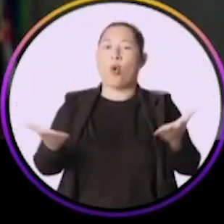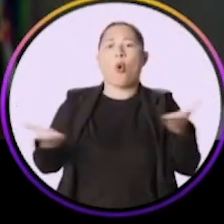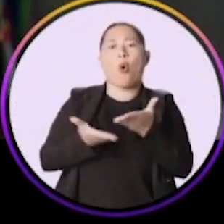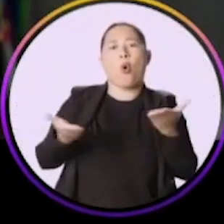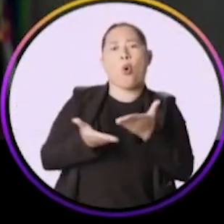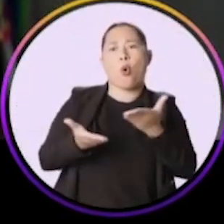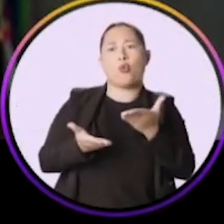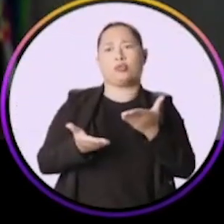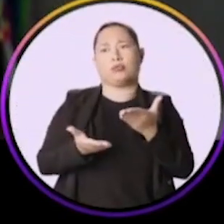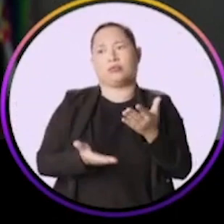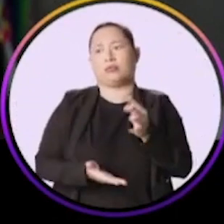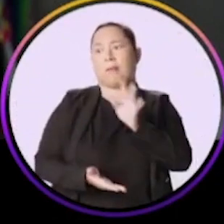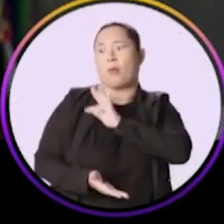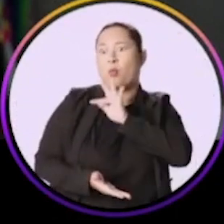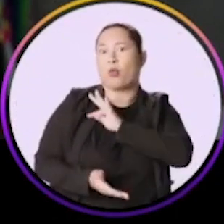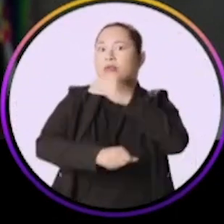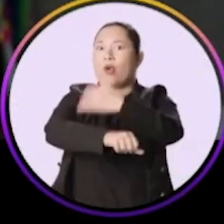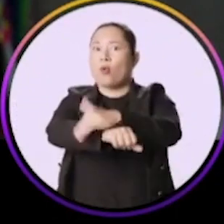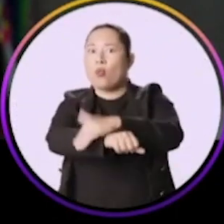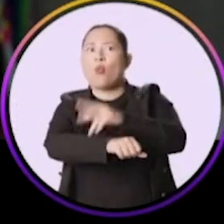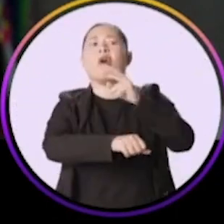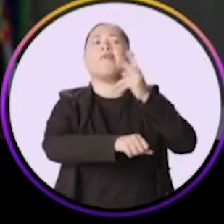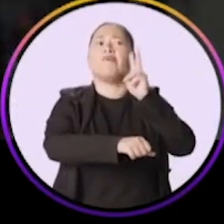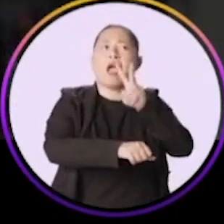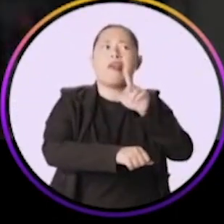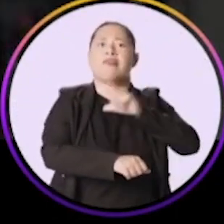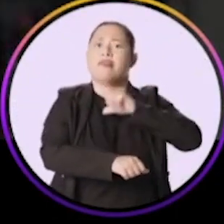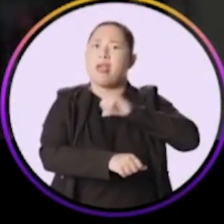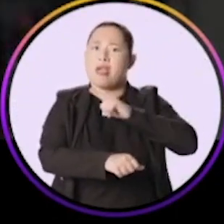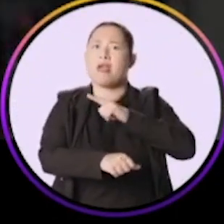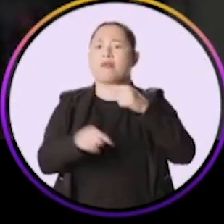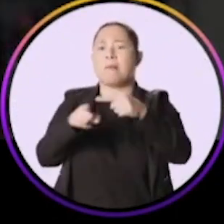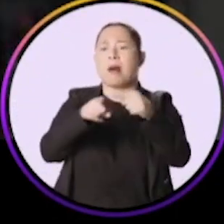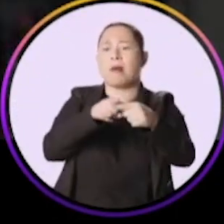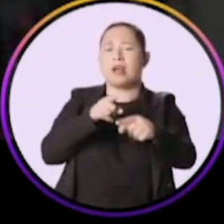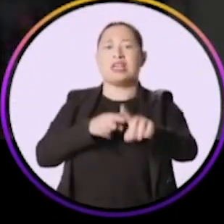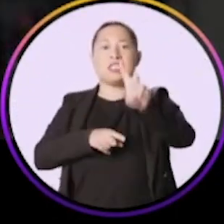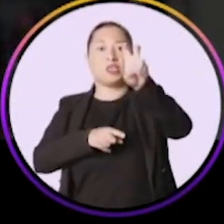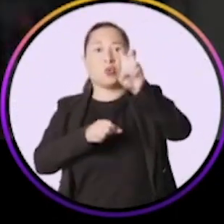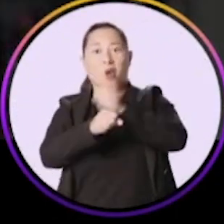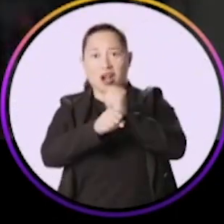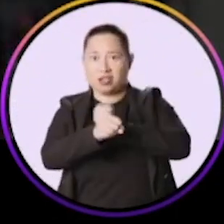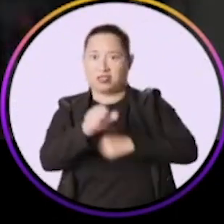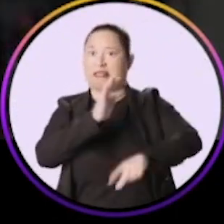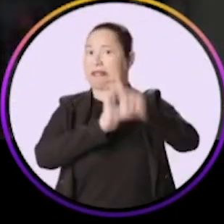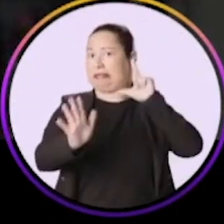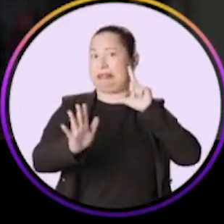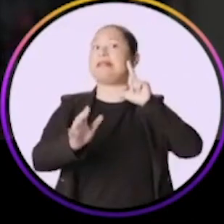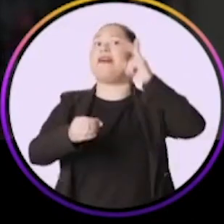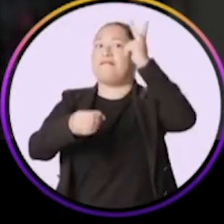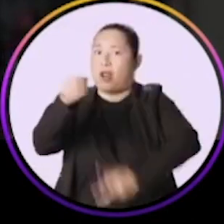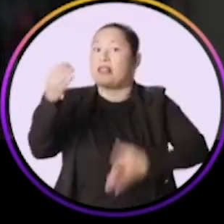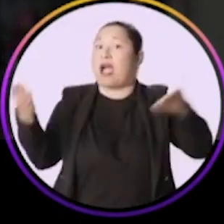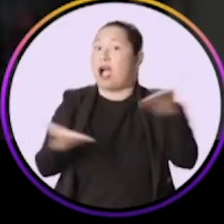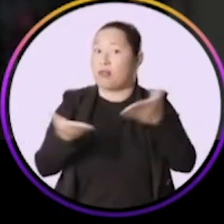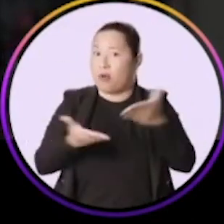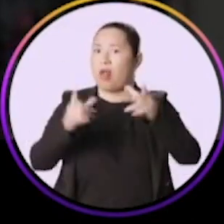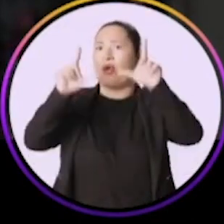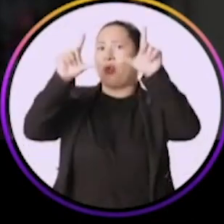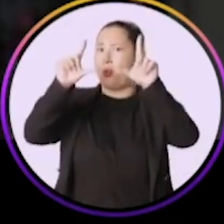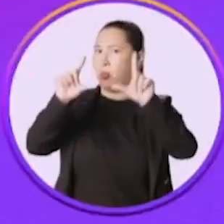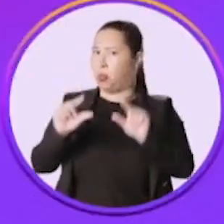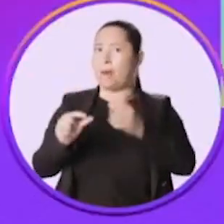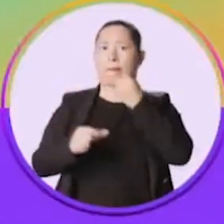você vai mais policiamento nas ruas, nos bairros. Há cinco anos atrás a violência era bastante. Agora deu uma